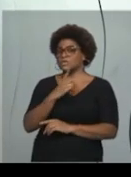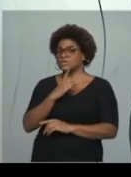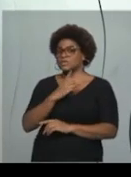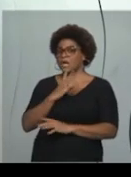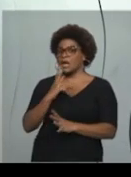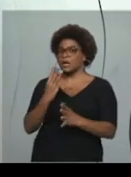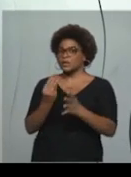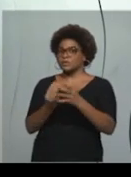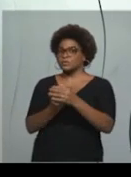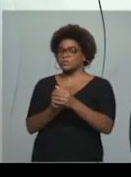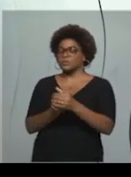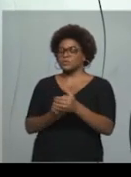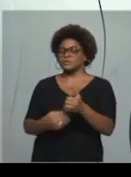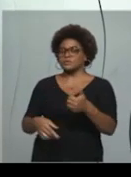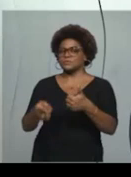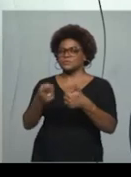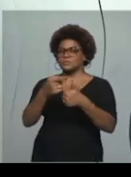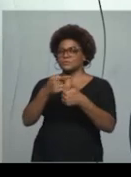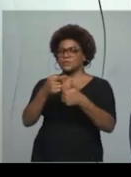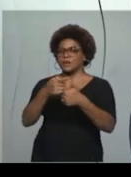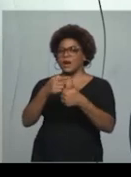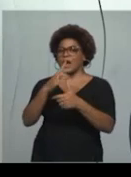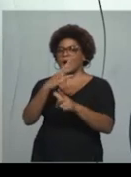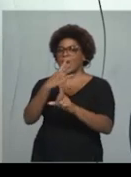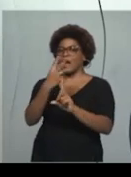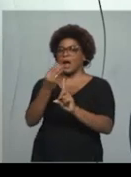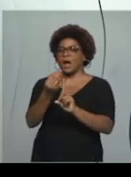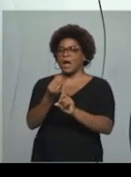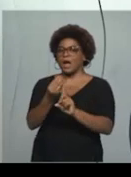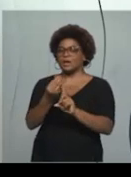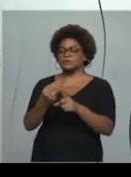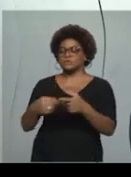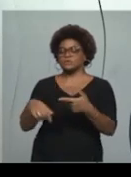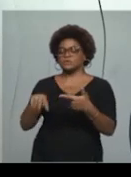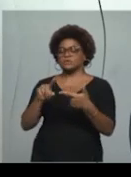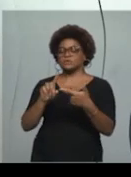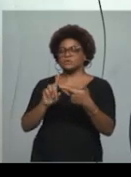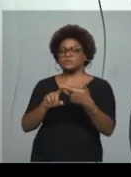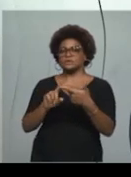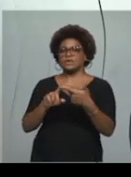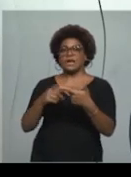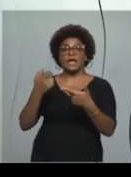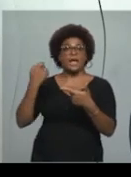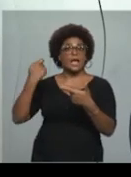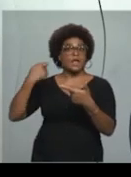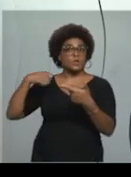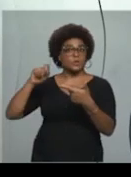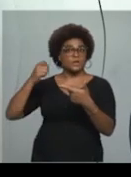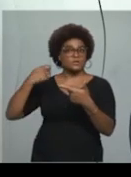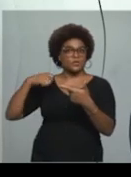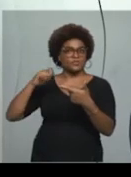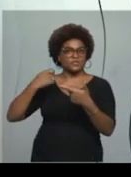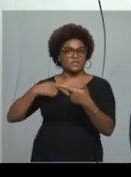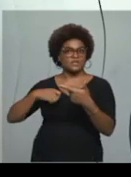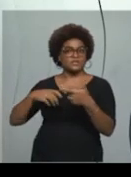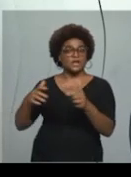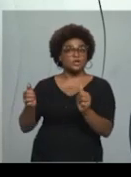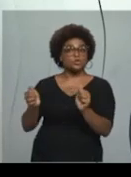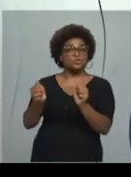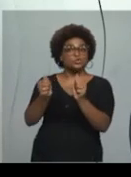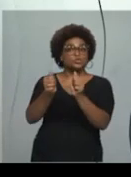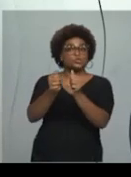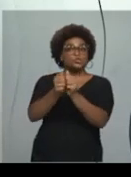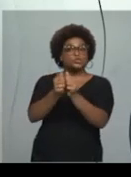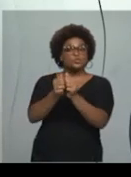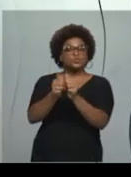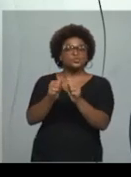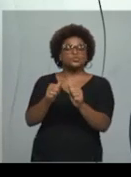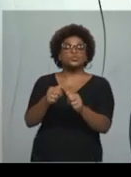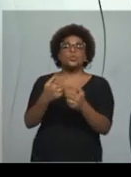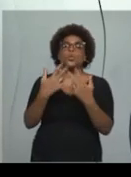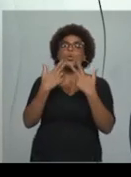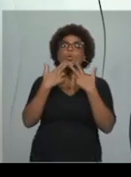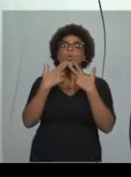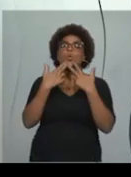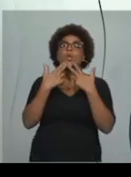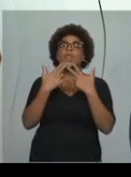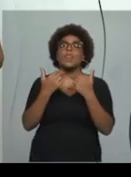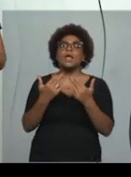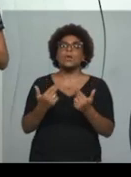educação física, juntamente com língua portuguesa e suas respectivas